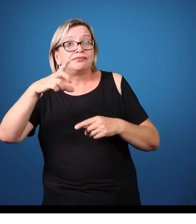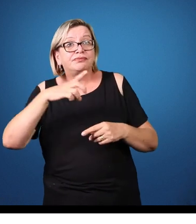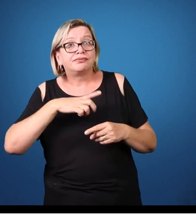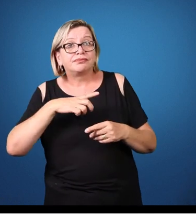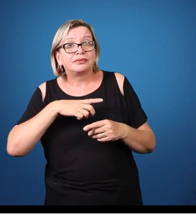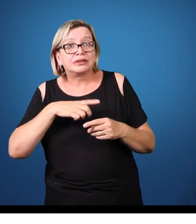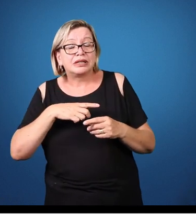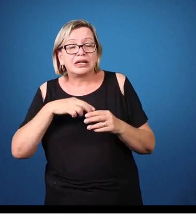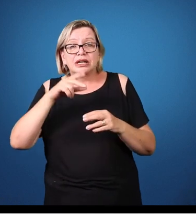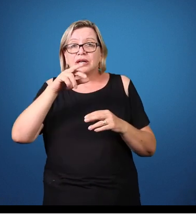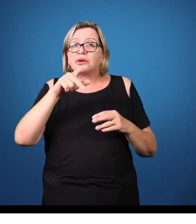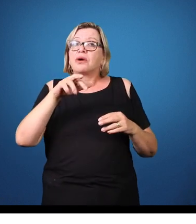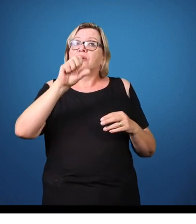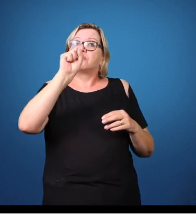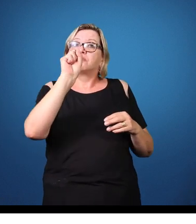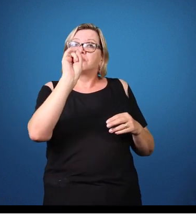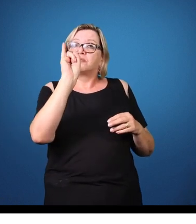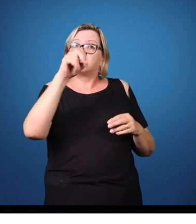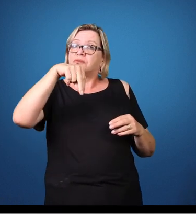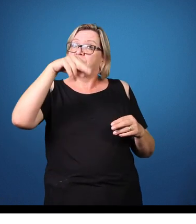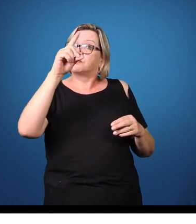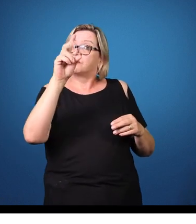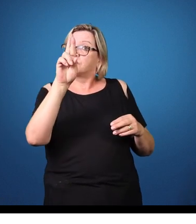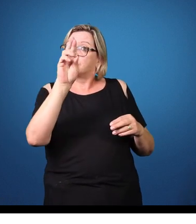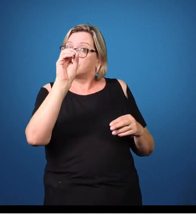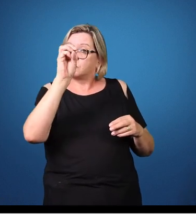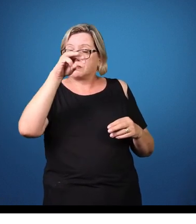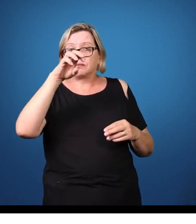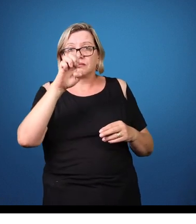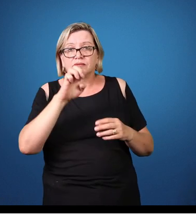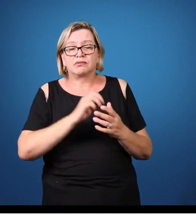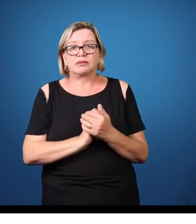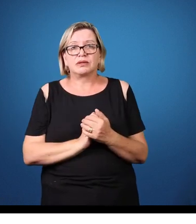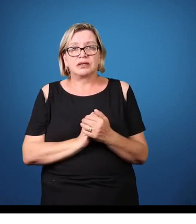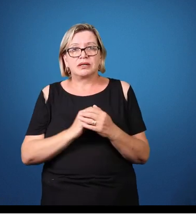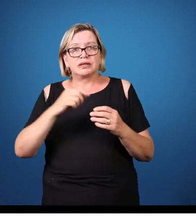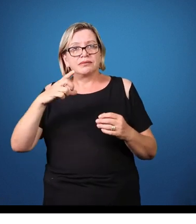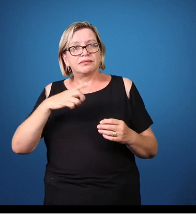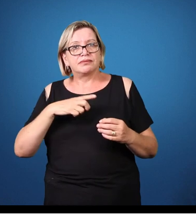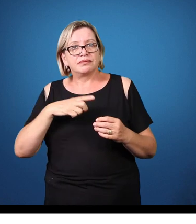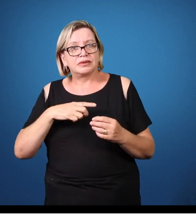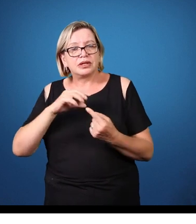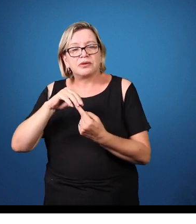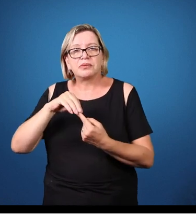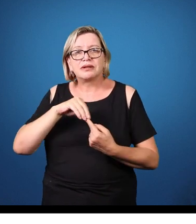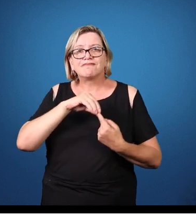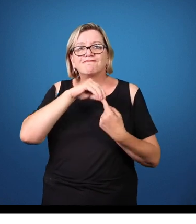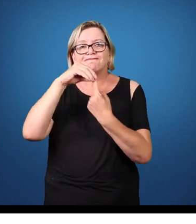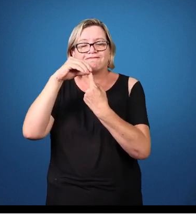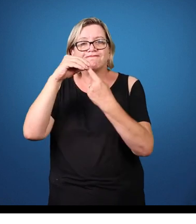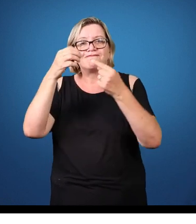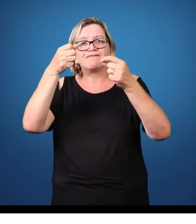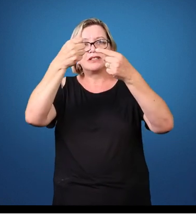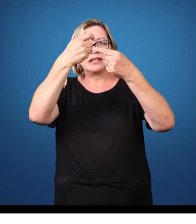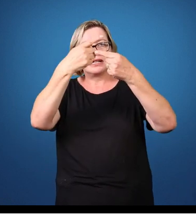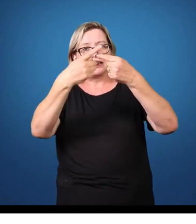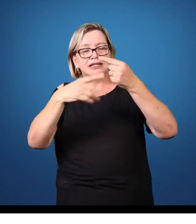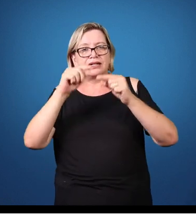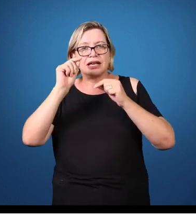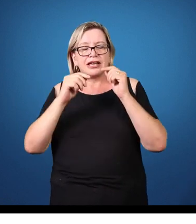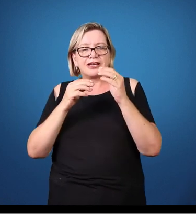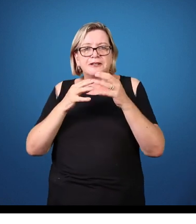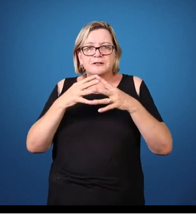que tem como principal característica alguma perturbação significativa na área cognitiva,